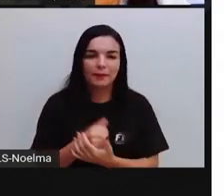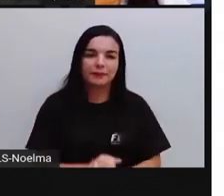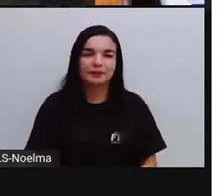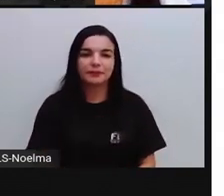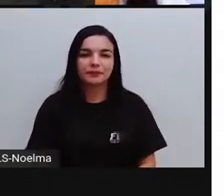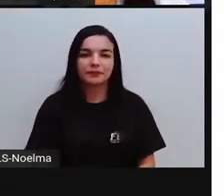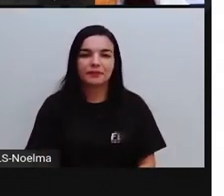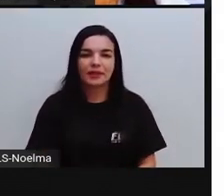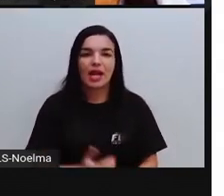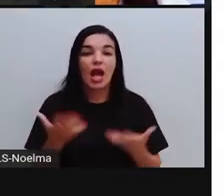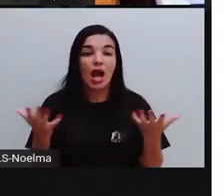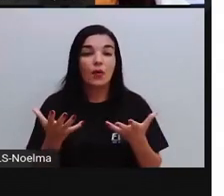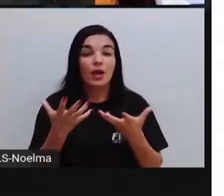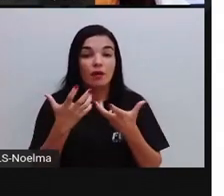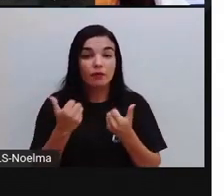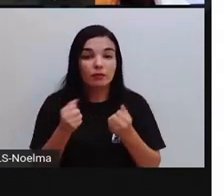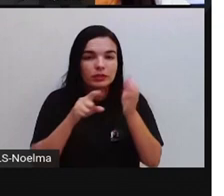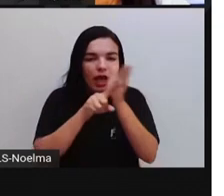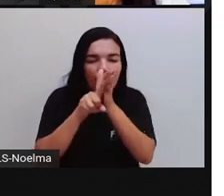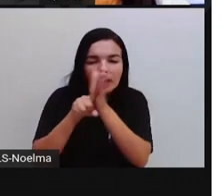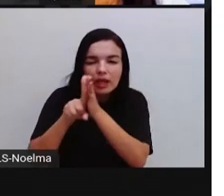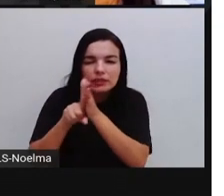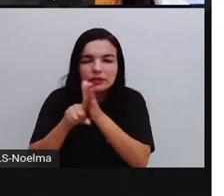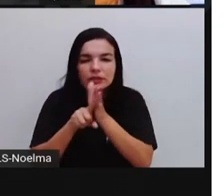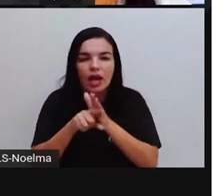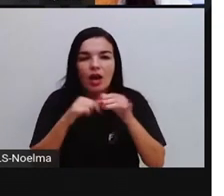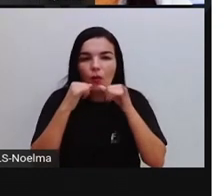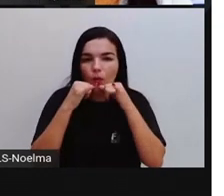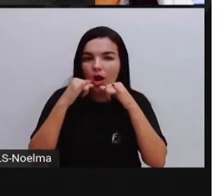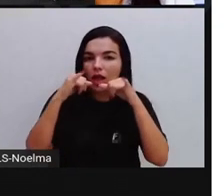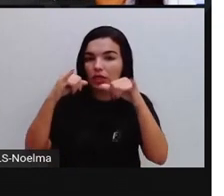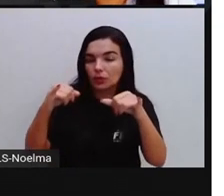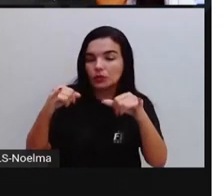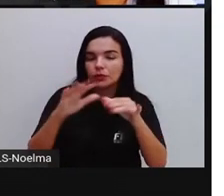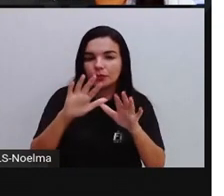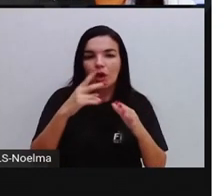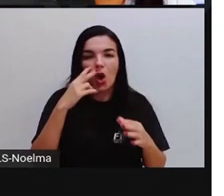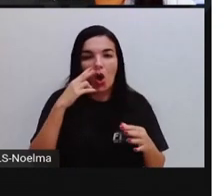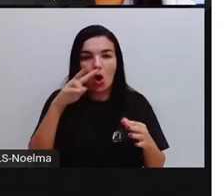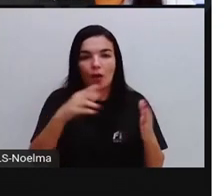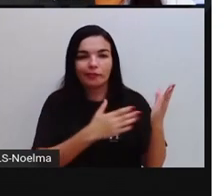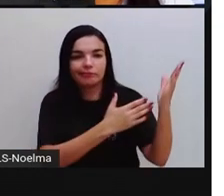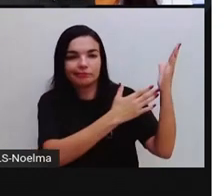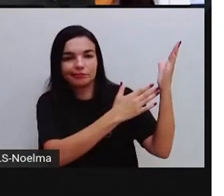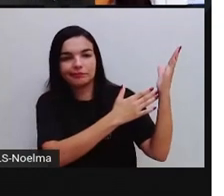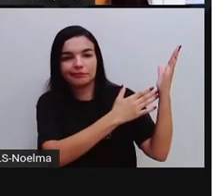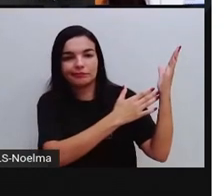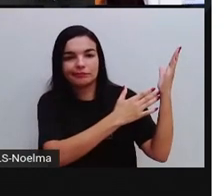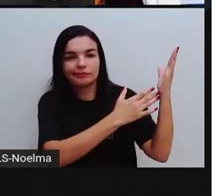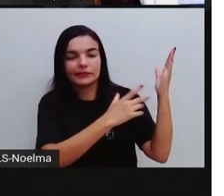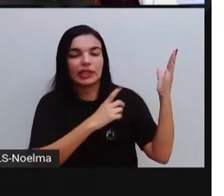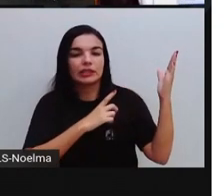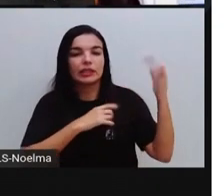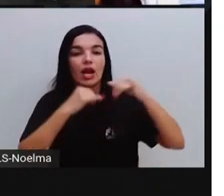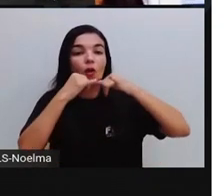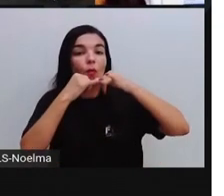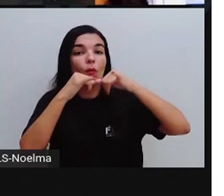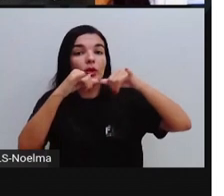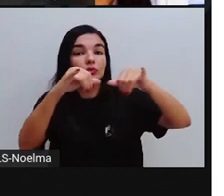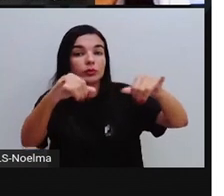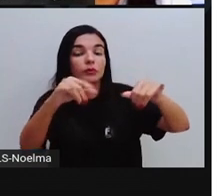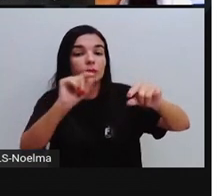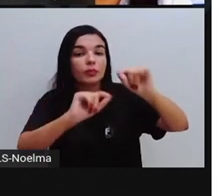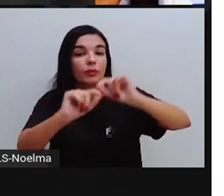Vamos analisar um anúncio publicitário? Observe aqui. Aqui é um anúncio publicitário de campanha,